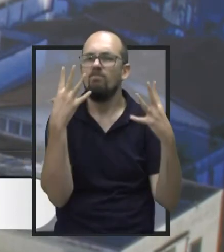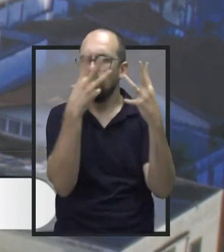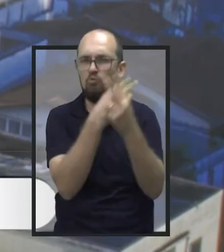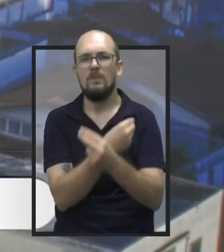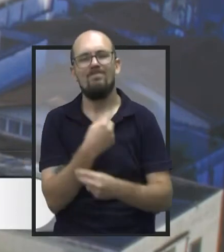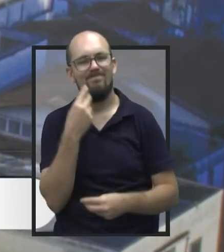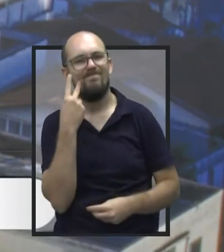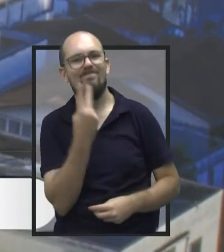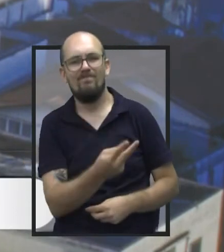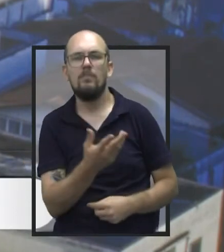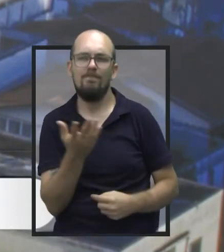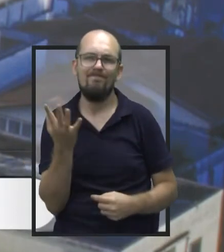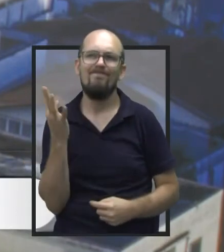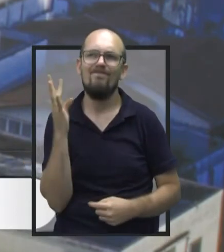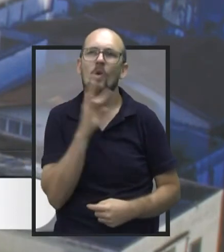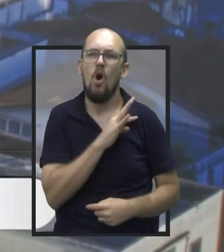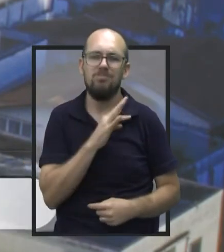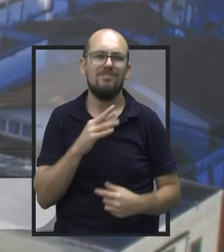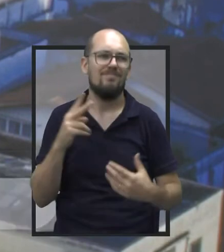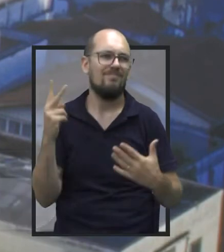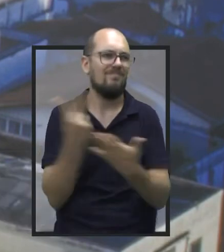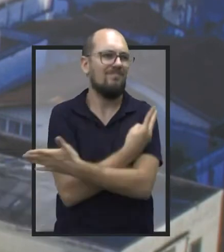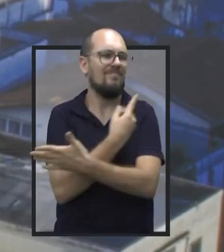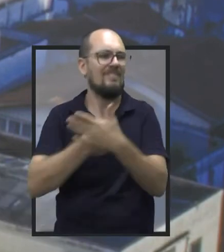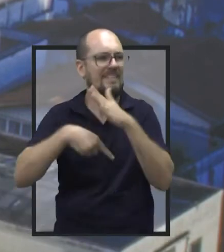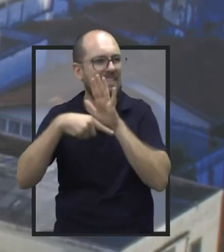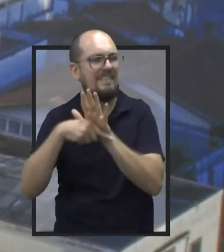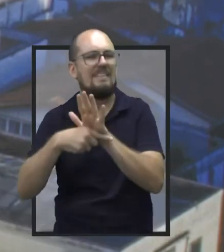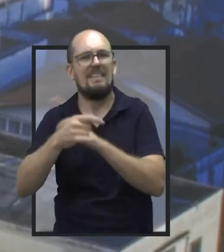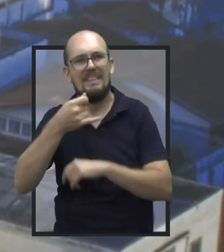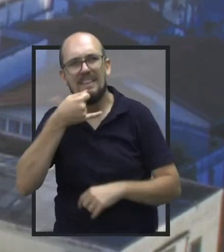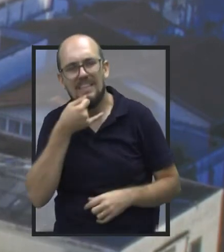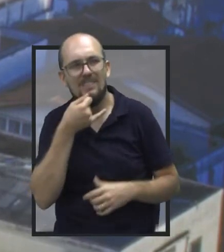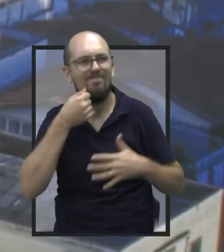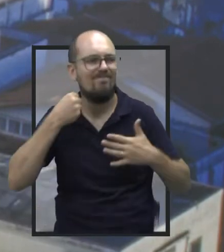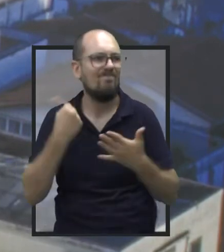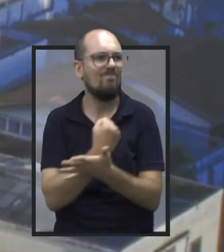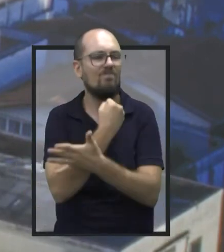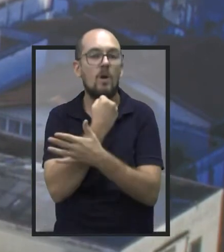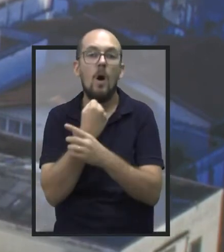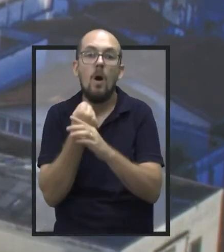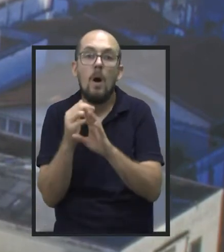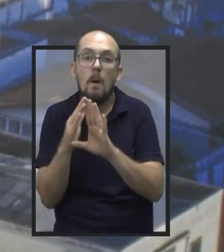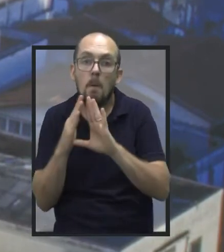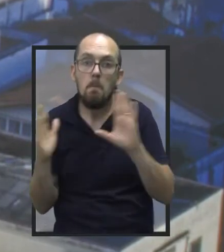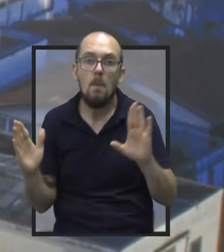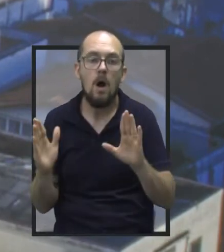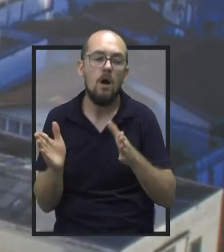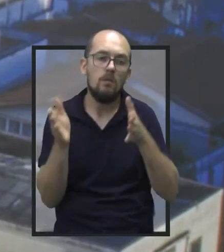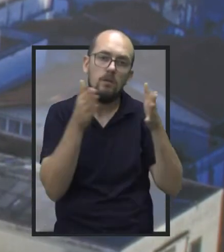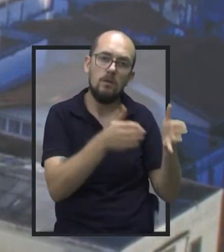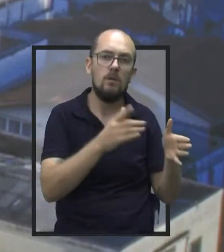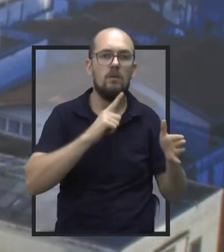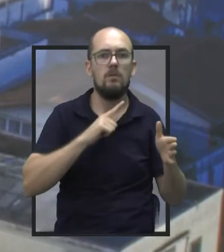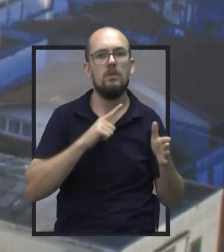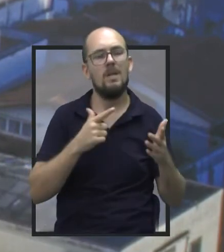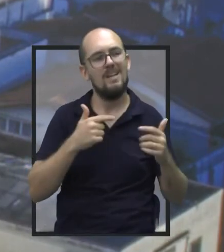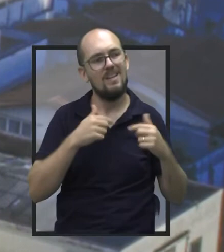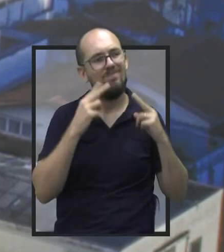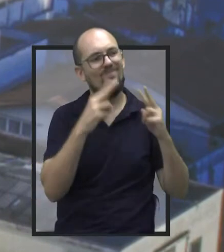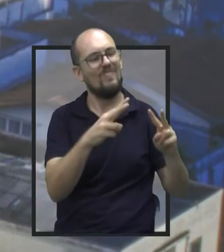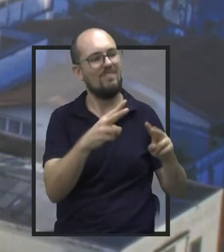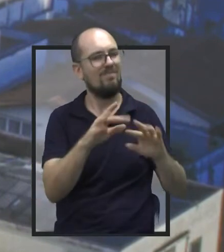isso, né? Claro que foi uma desgraça, infelizmente, a gente pôde... eu pude estar presente ali, pude sentir a dor das